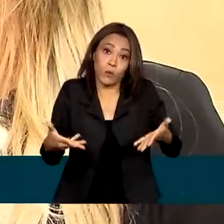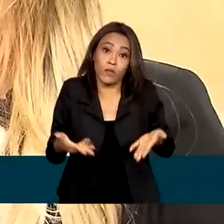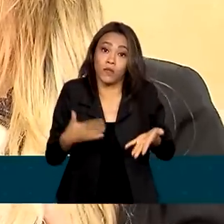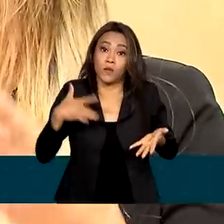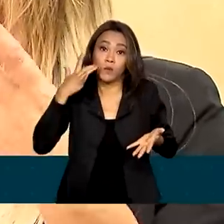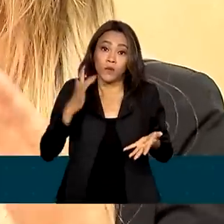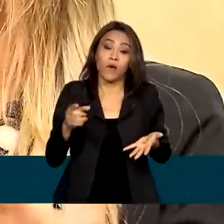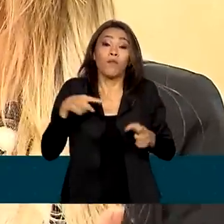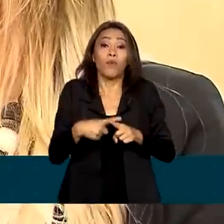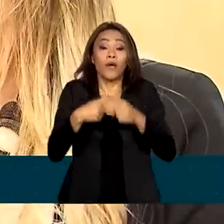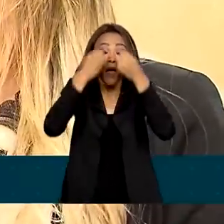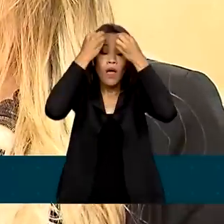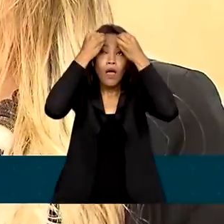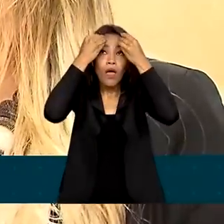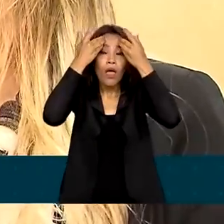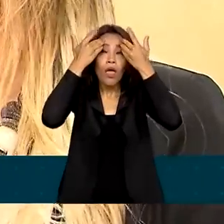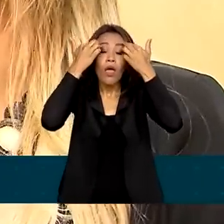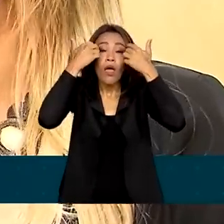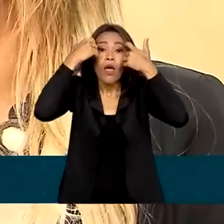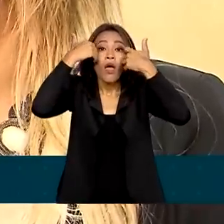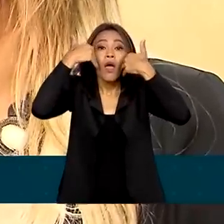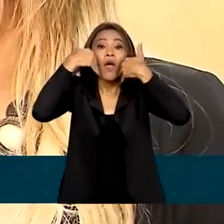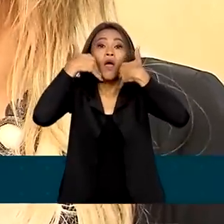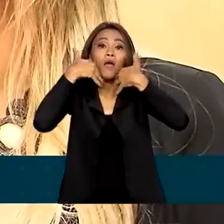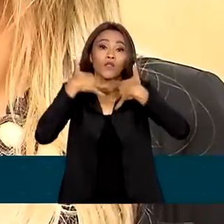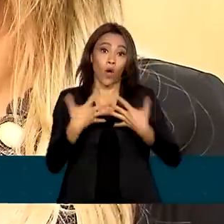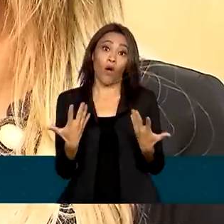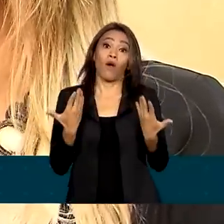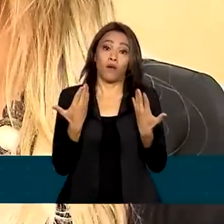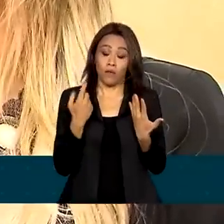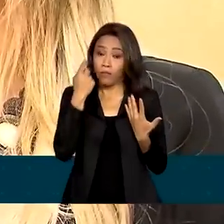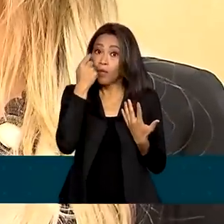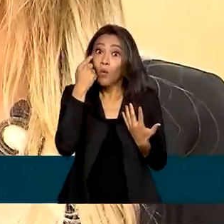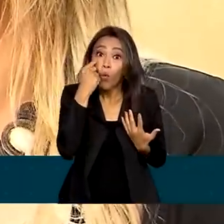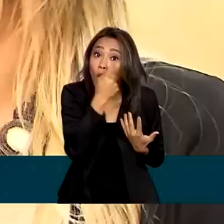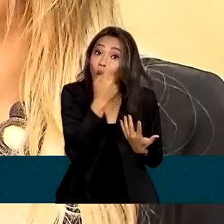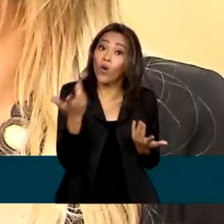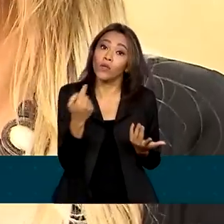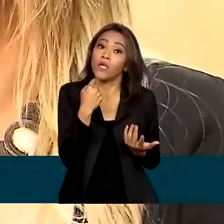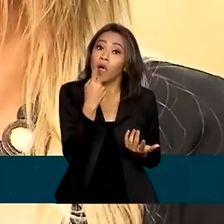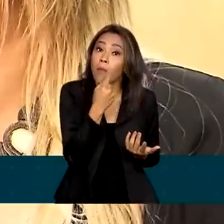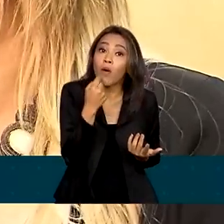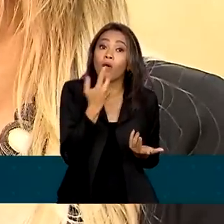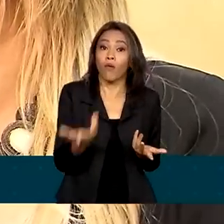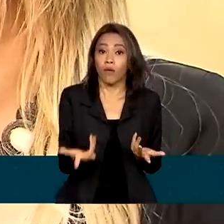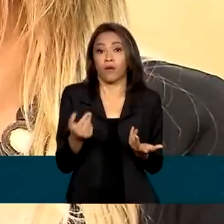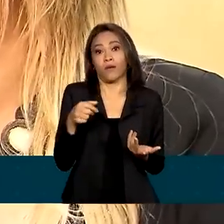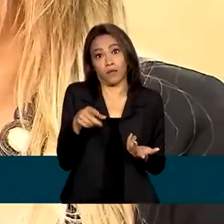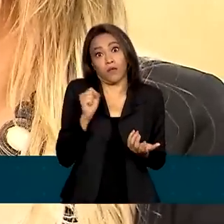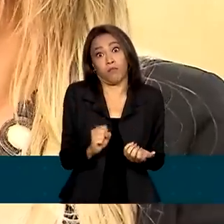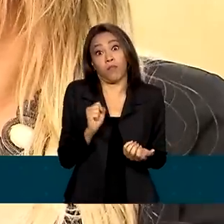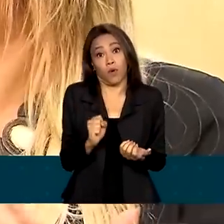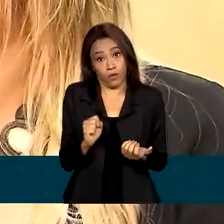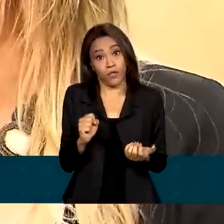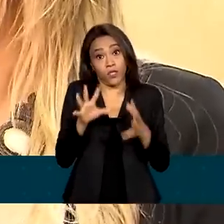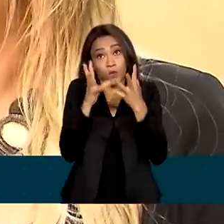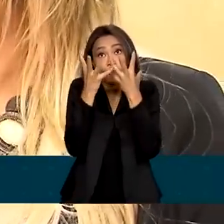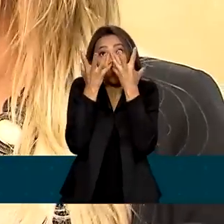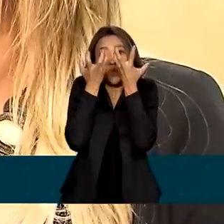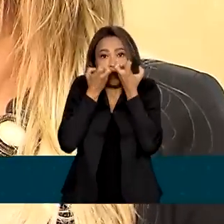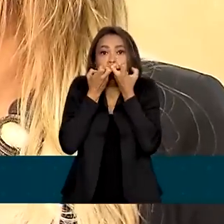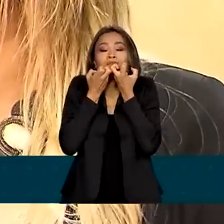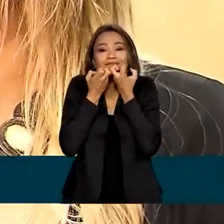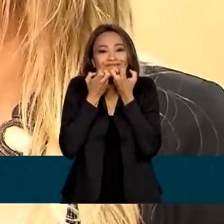principalmente porque escorre pelo rosto. Tem o olho, tem boca, tem a mucosa toda que pode absorver